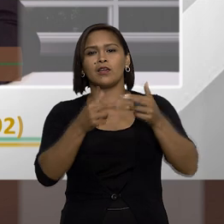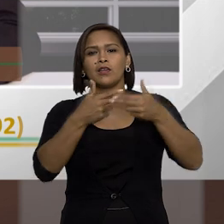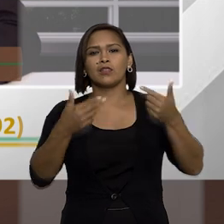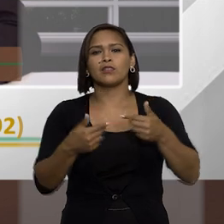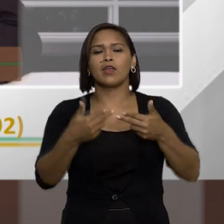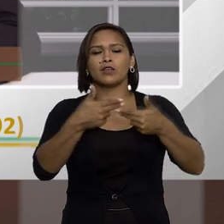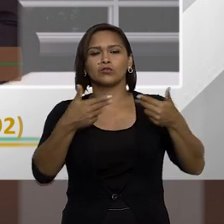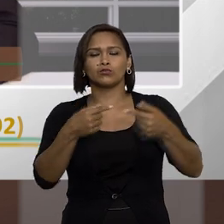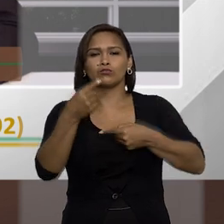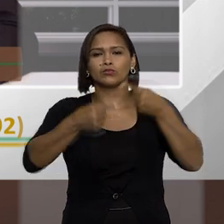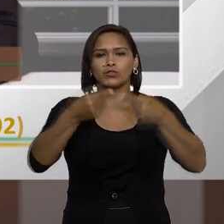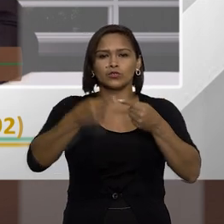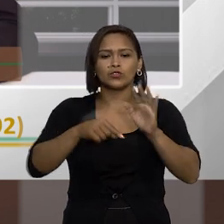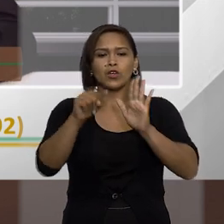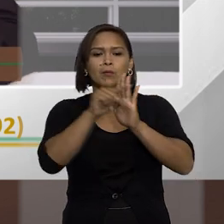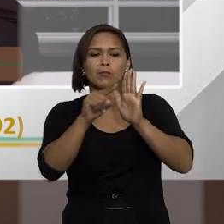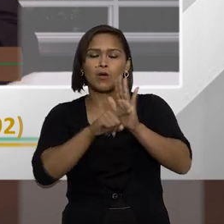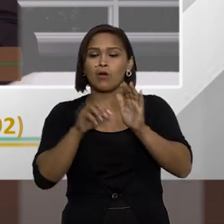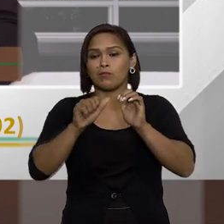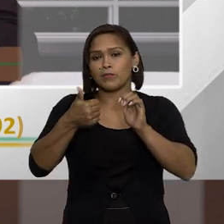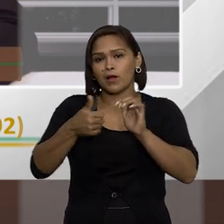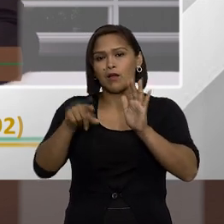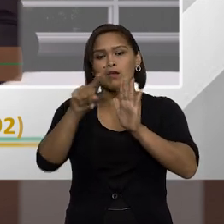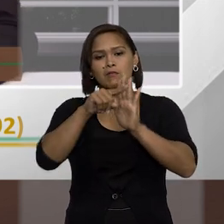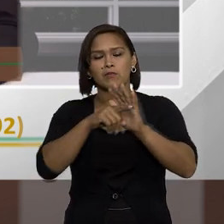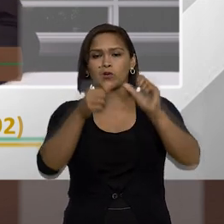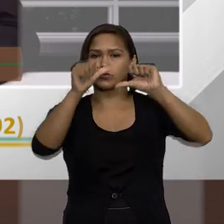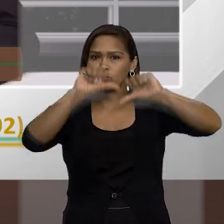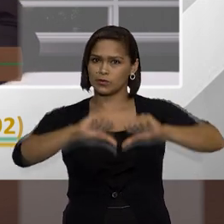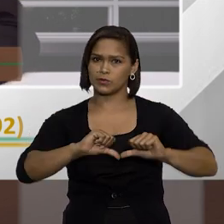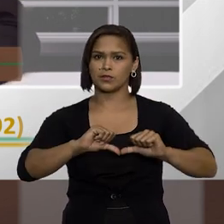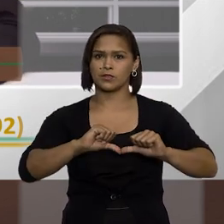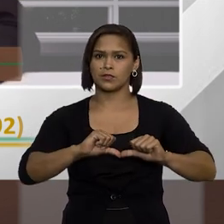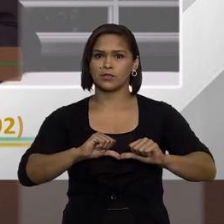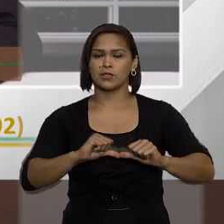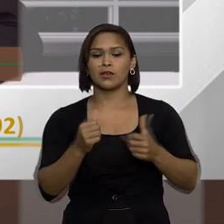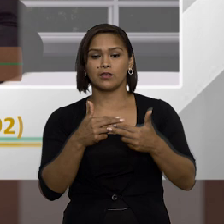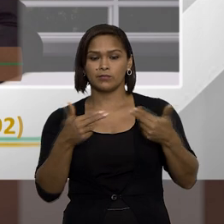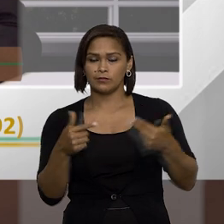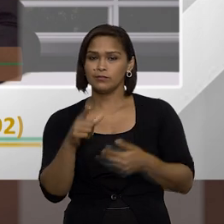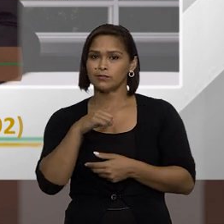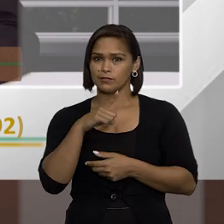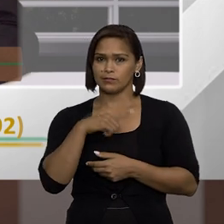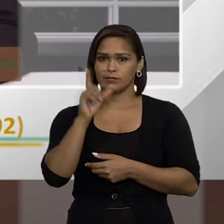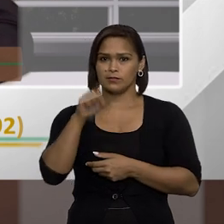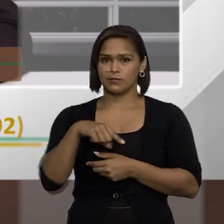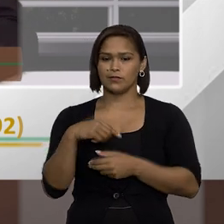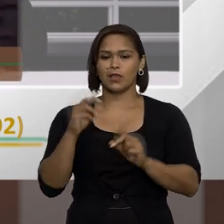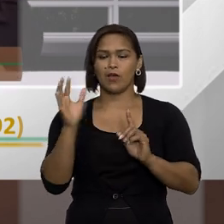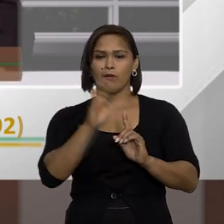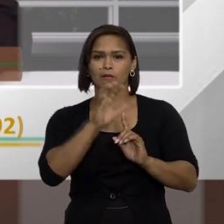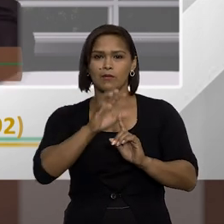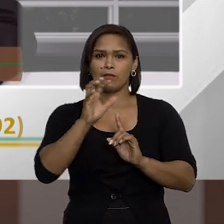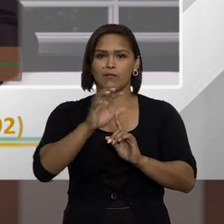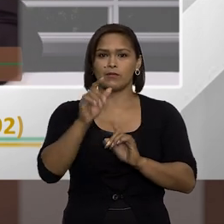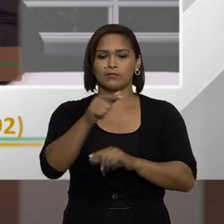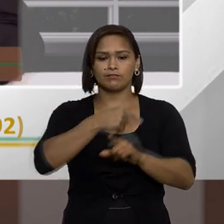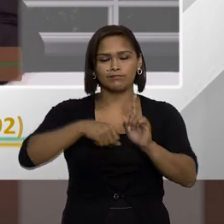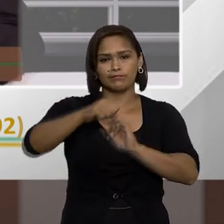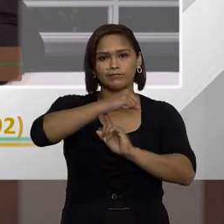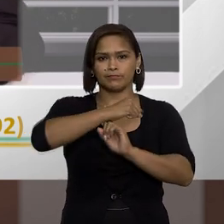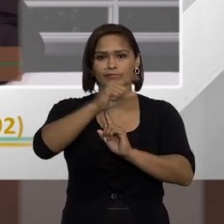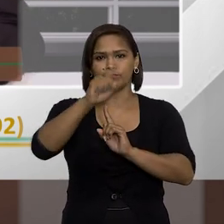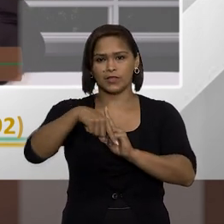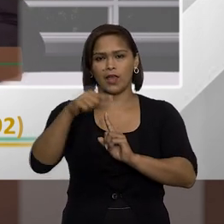muitas coisas sendo discutidas muitos pontos que são bons muitos pontos que são ruins e é algo que realmente tem uma repercussão muito grande